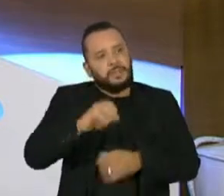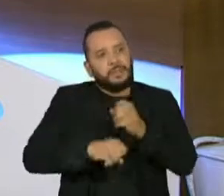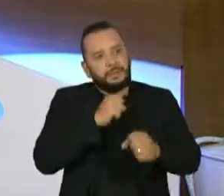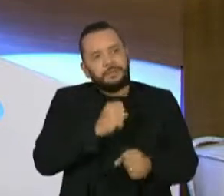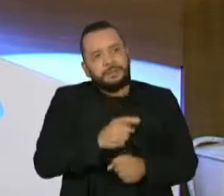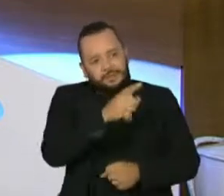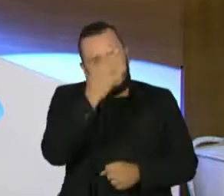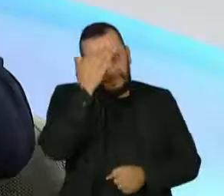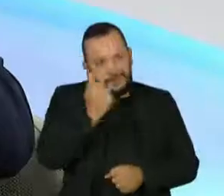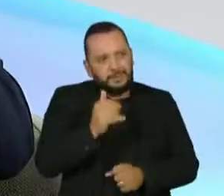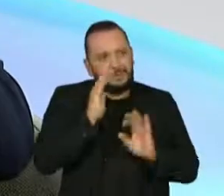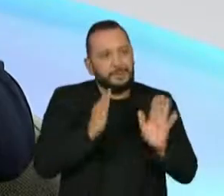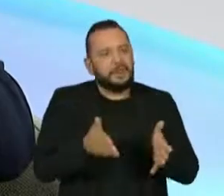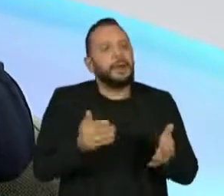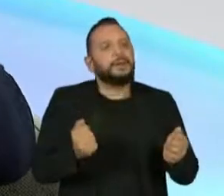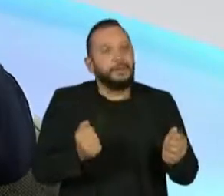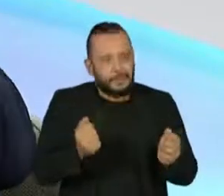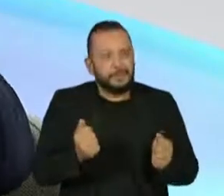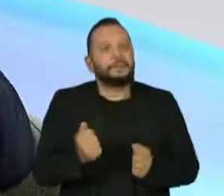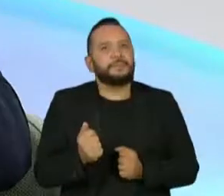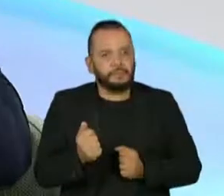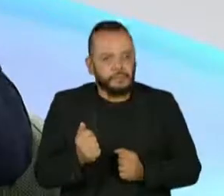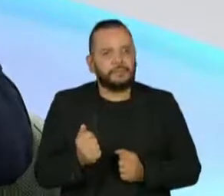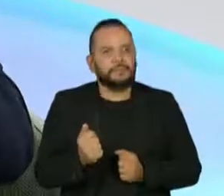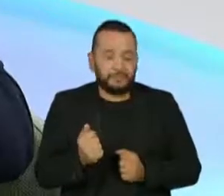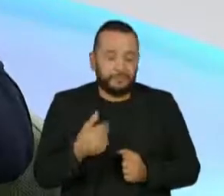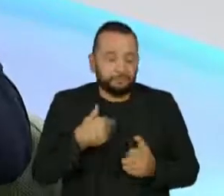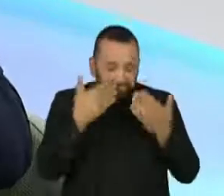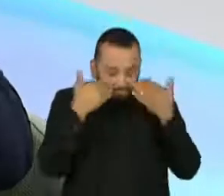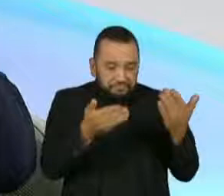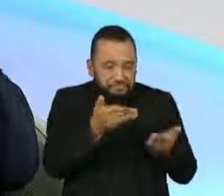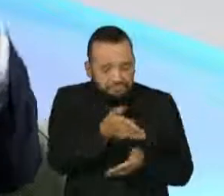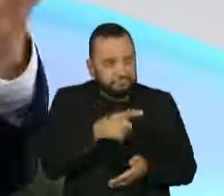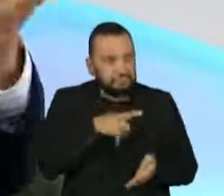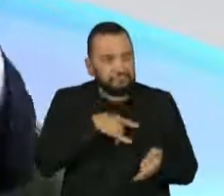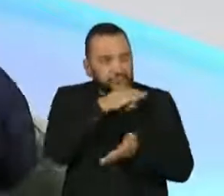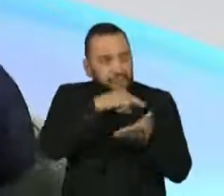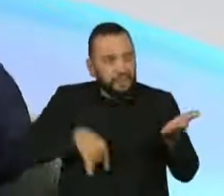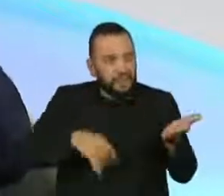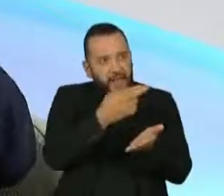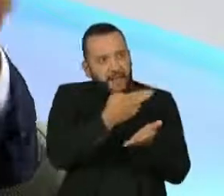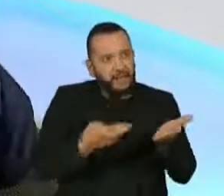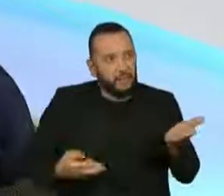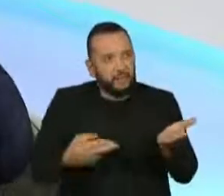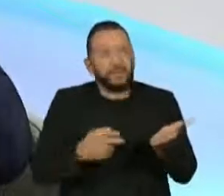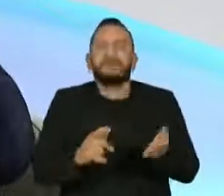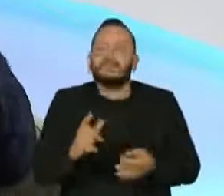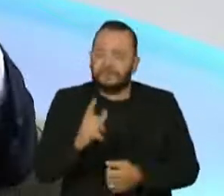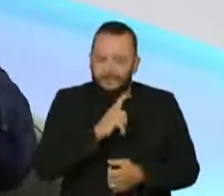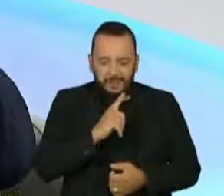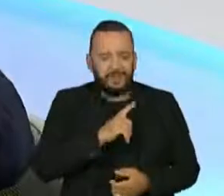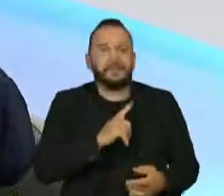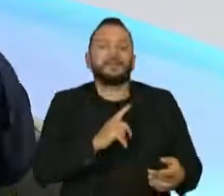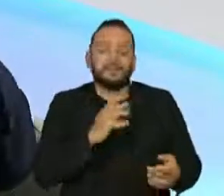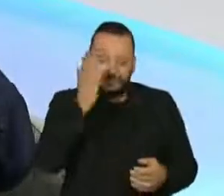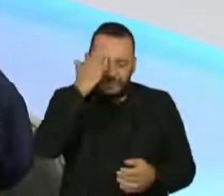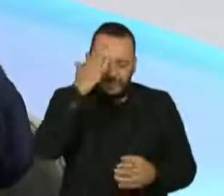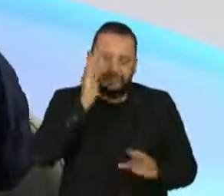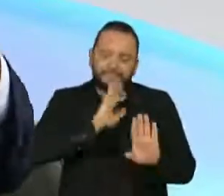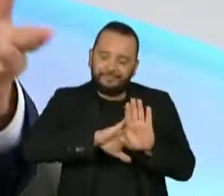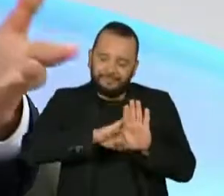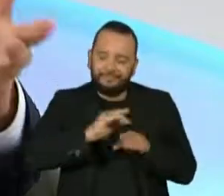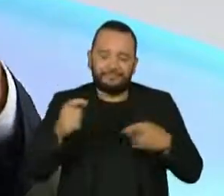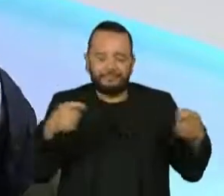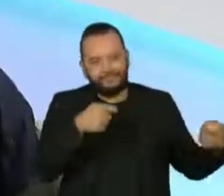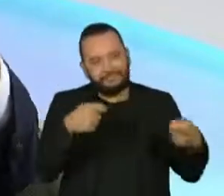como você sabe bem, isso estava ainda mais evidente. É óbvio que existe um jogo de forças e de discursos,